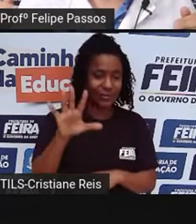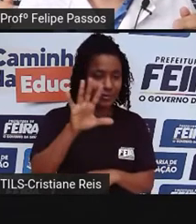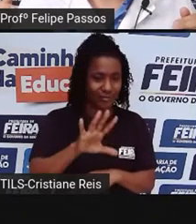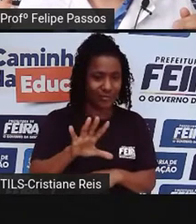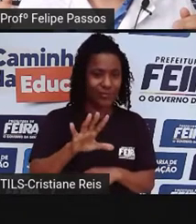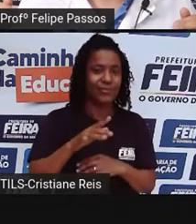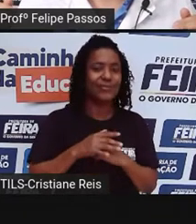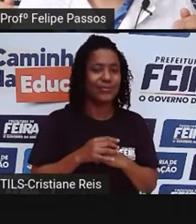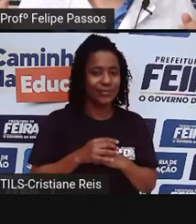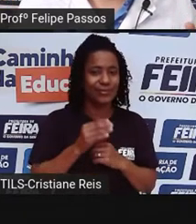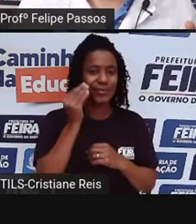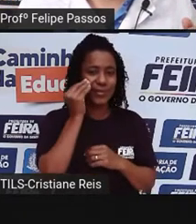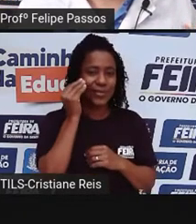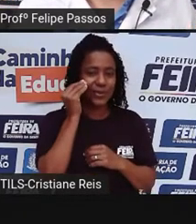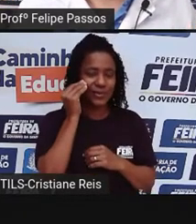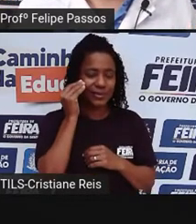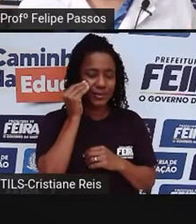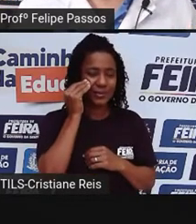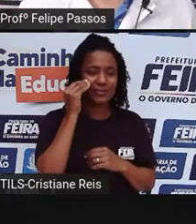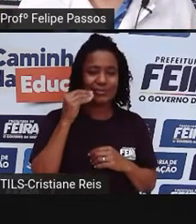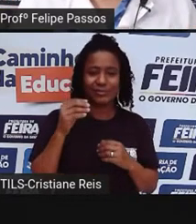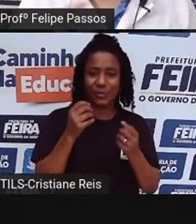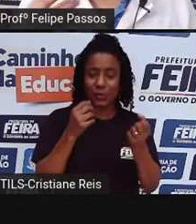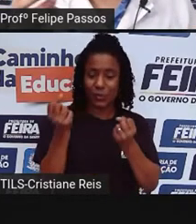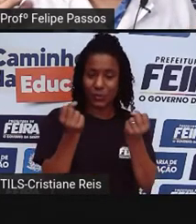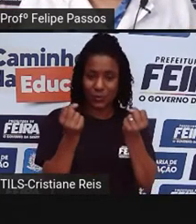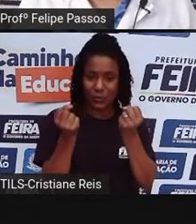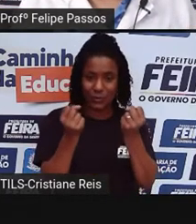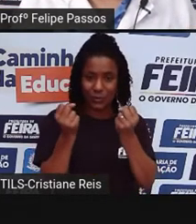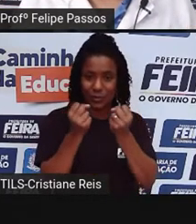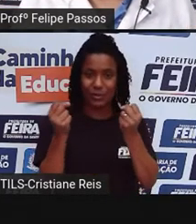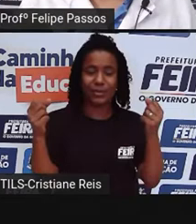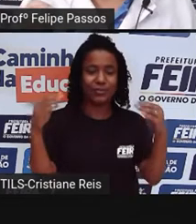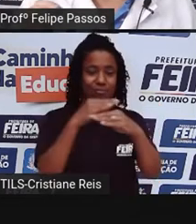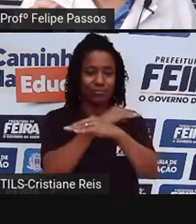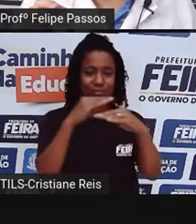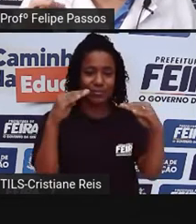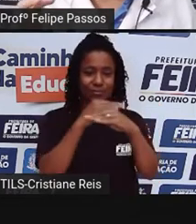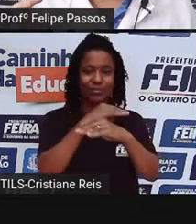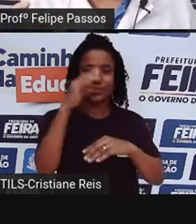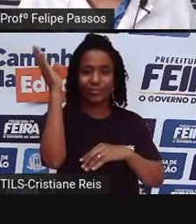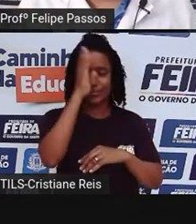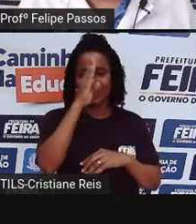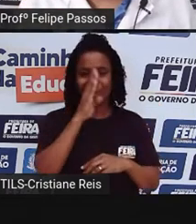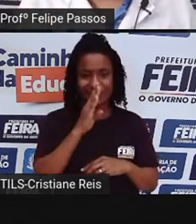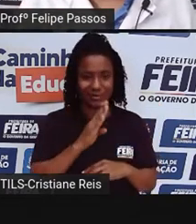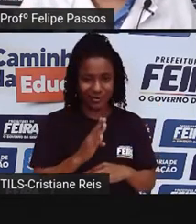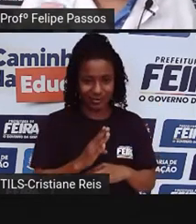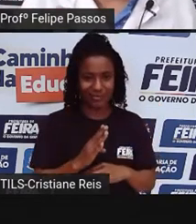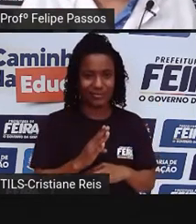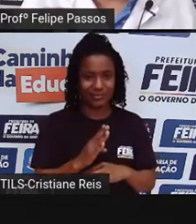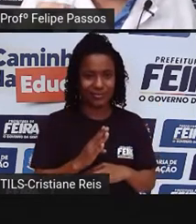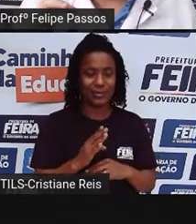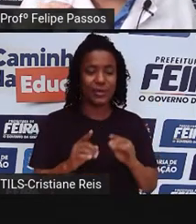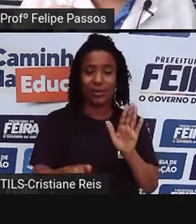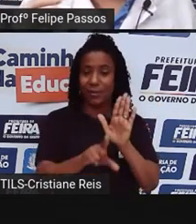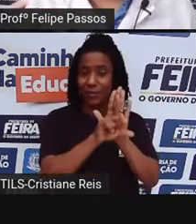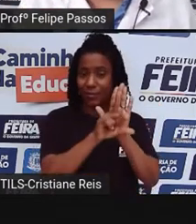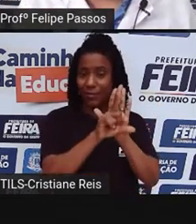trânsito no Brasil. Então o que é ser legislativo? É que ele cria as leis, ele